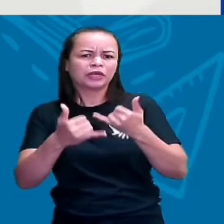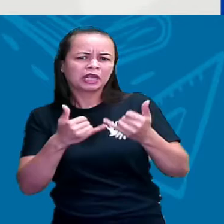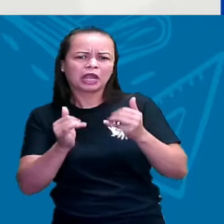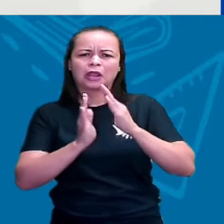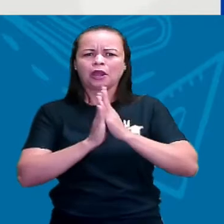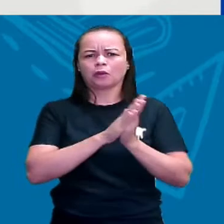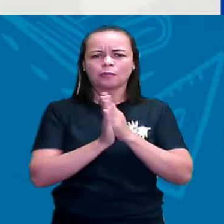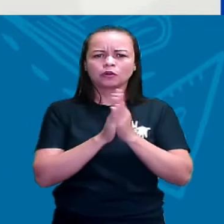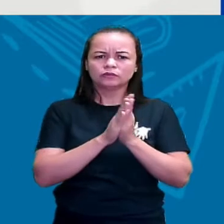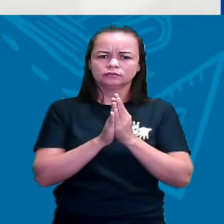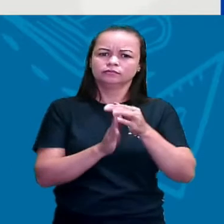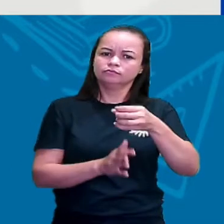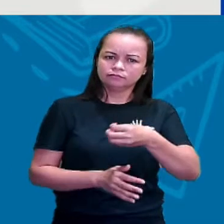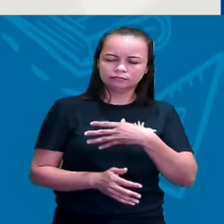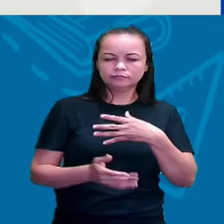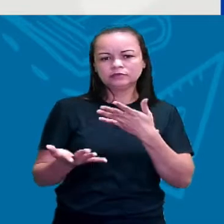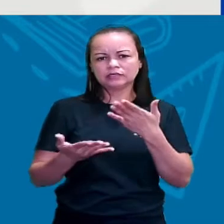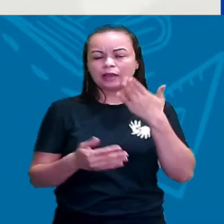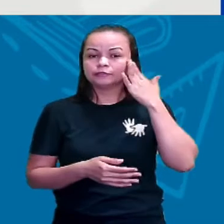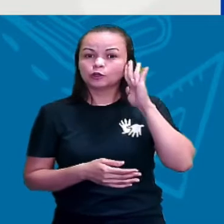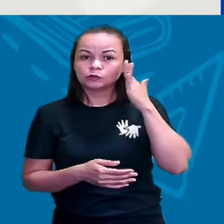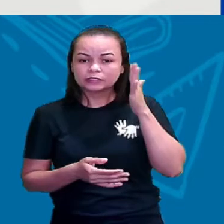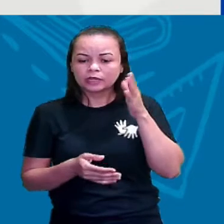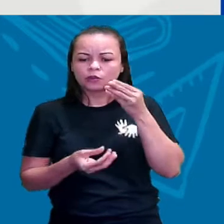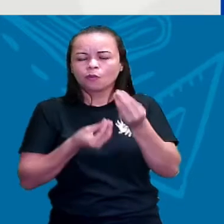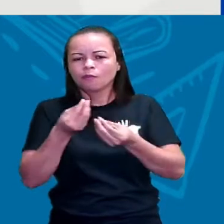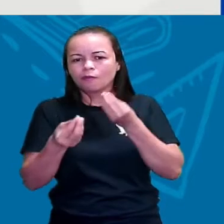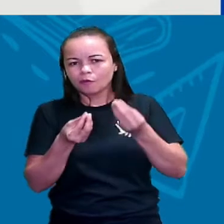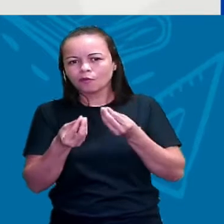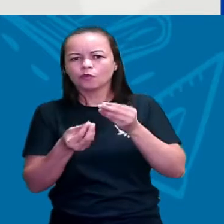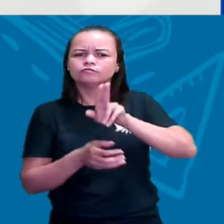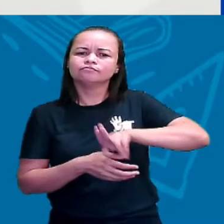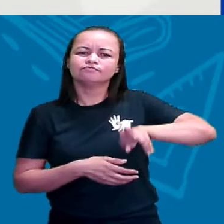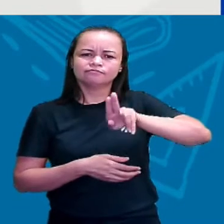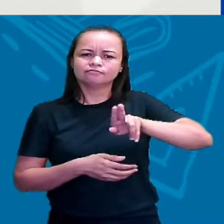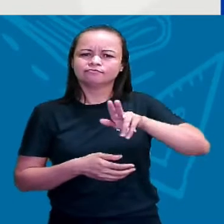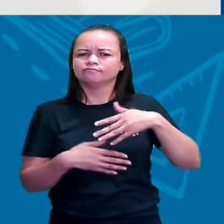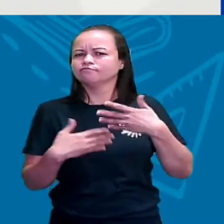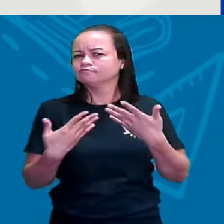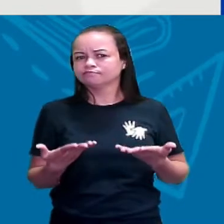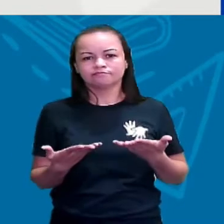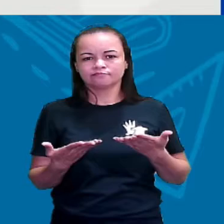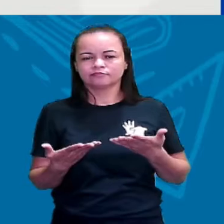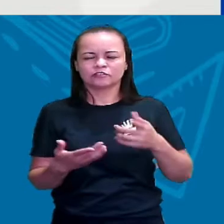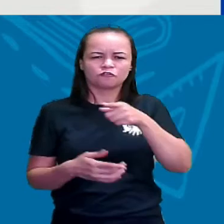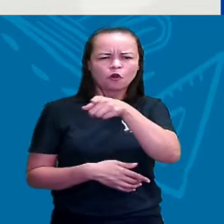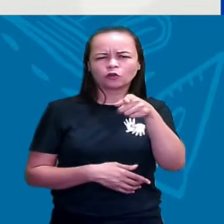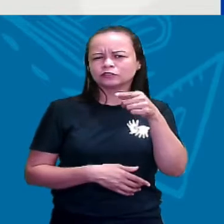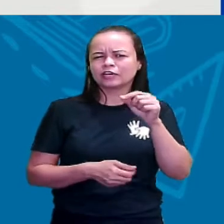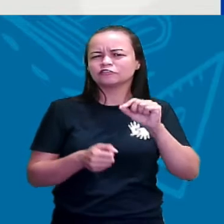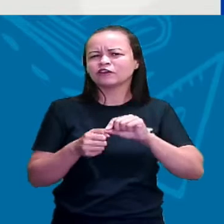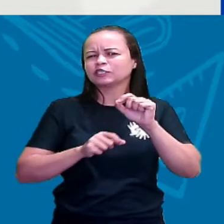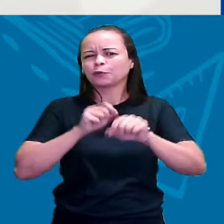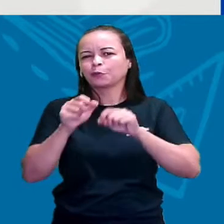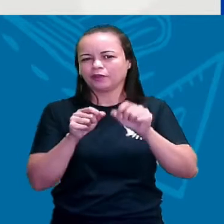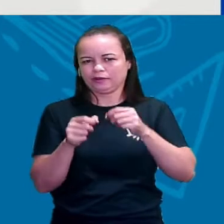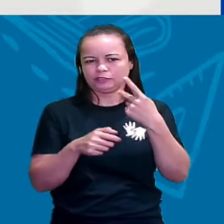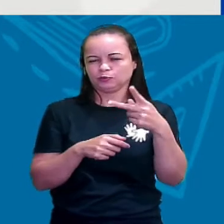novo. E aí, a gente não sabe como usar. E aí, o que é a gente faz? O é que vocês fariam em casa?